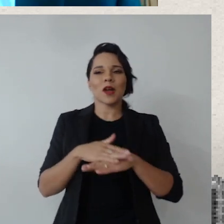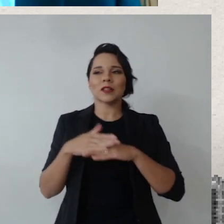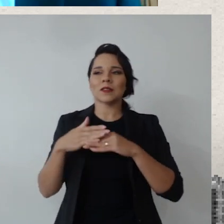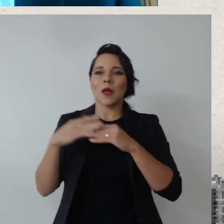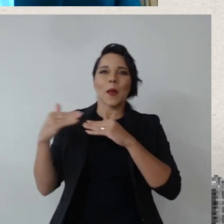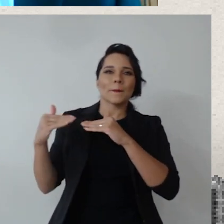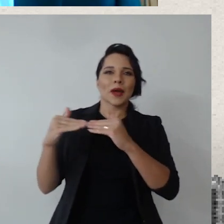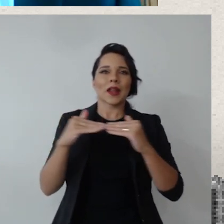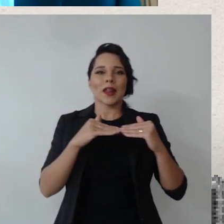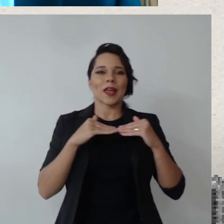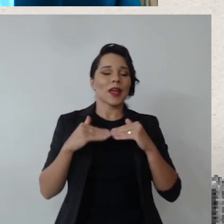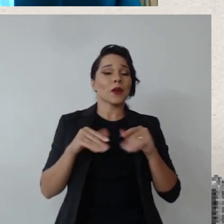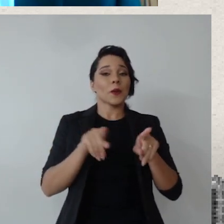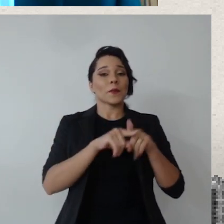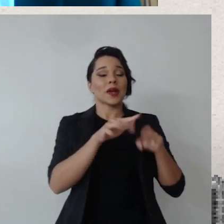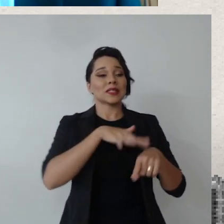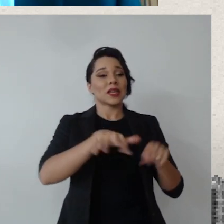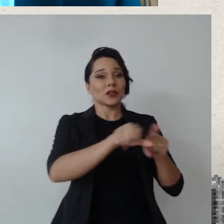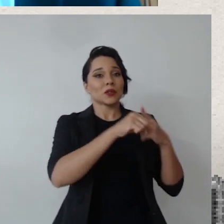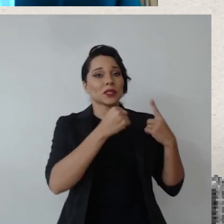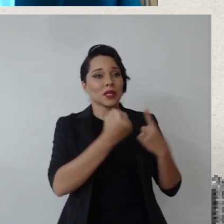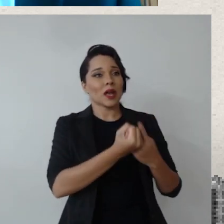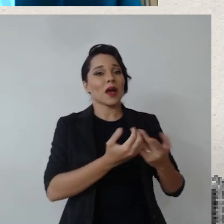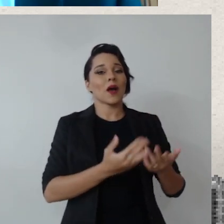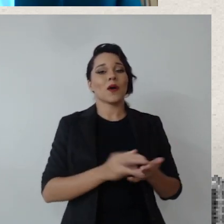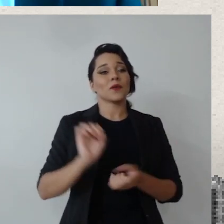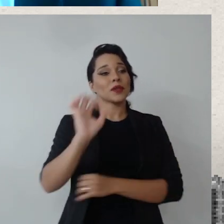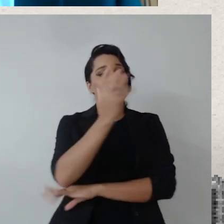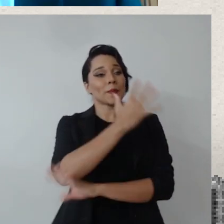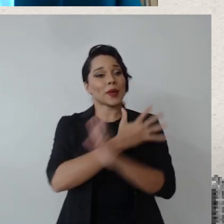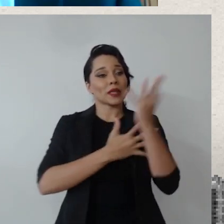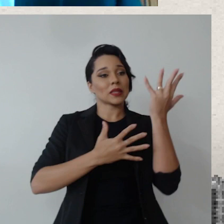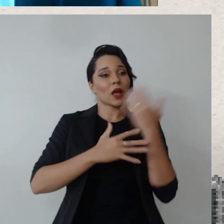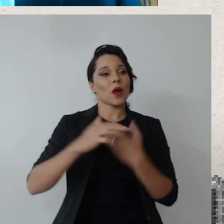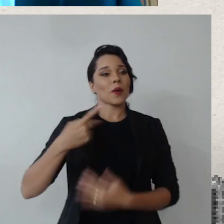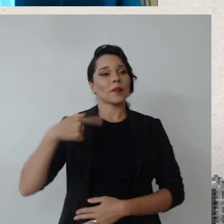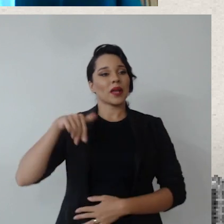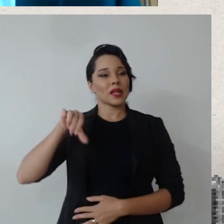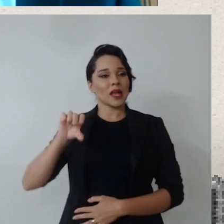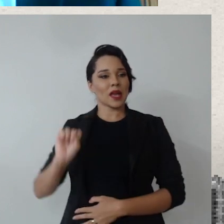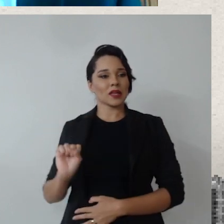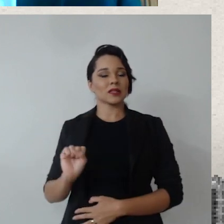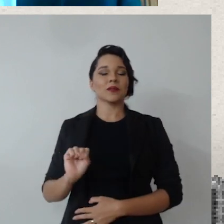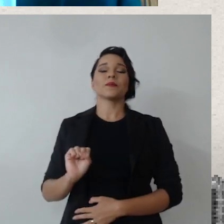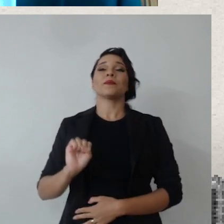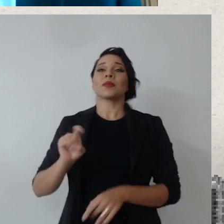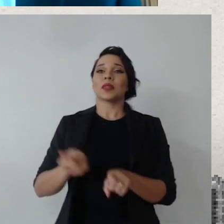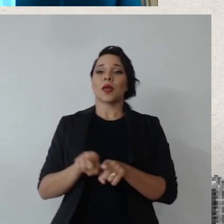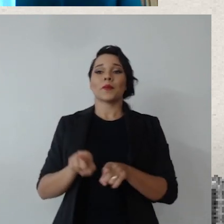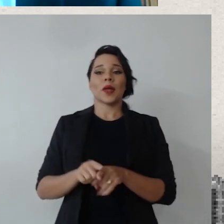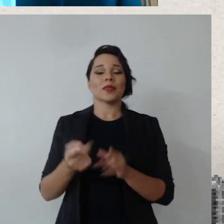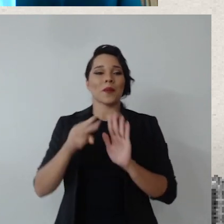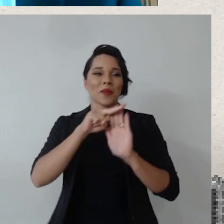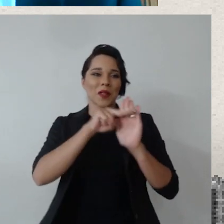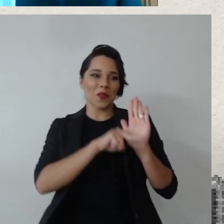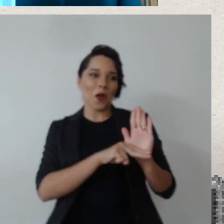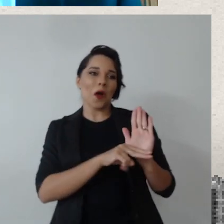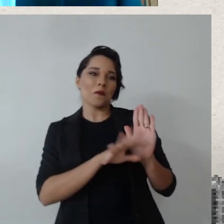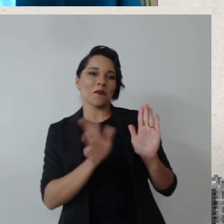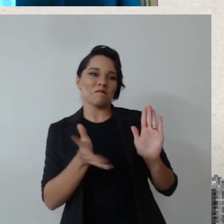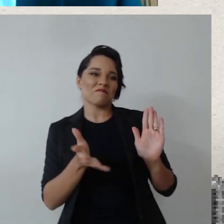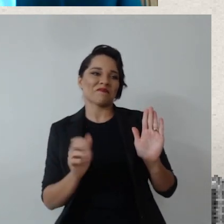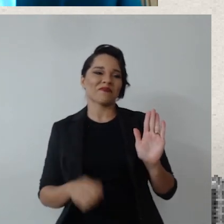paralelo, mas na parte social e ambiental, nosso PLS, até por força do normativo